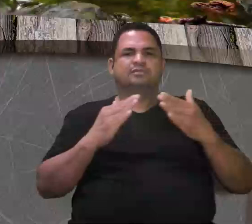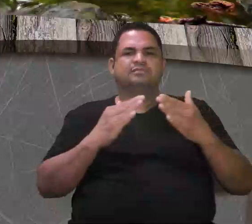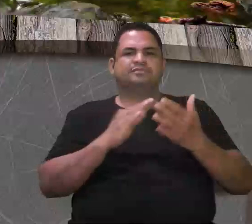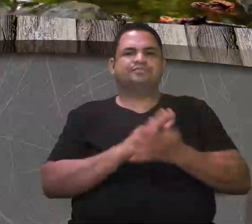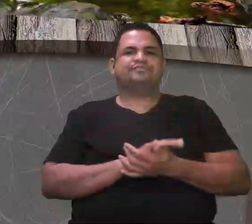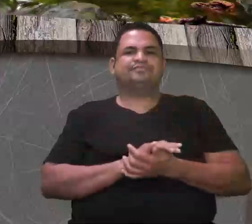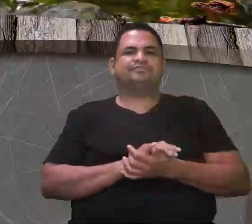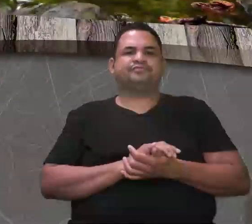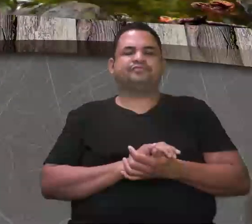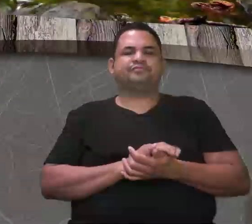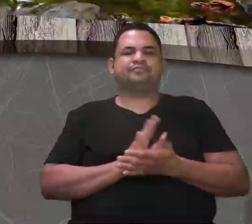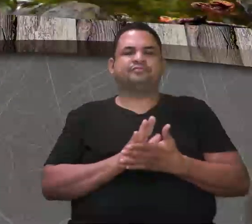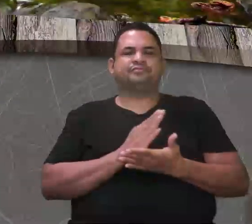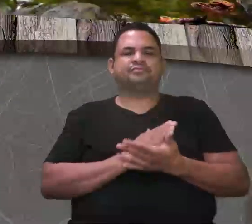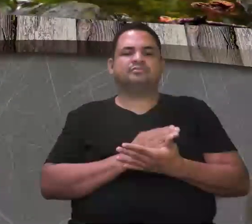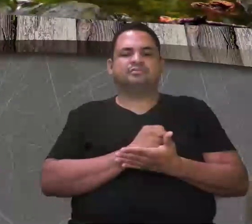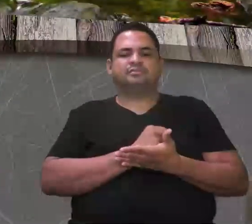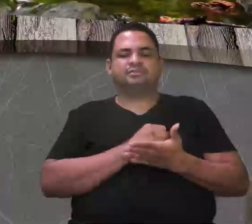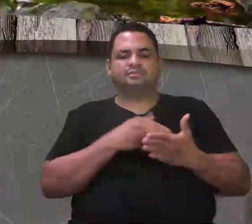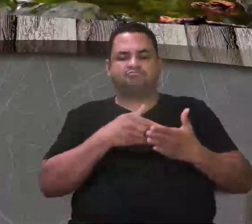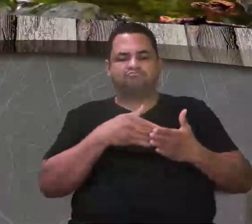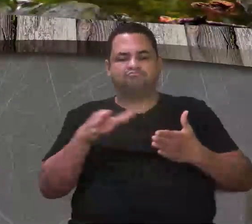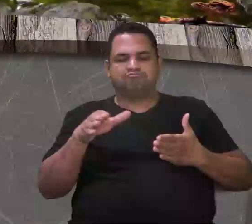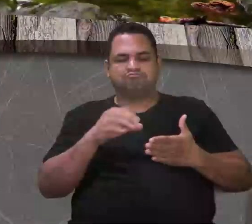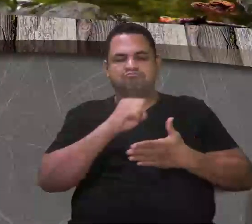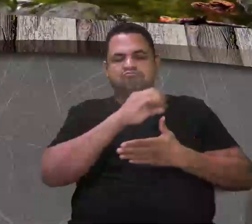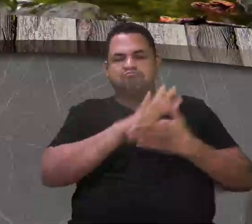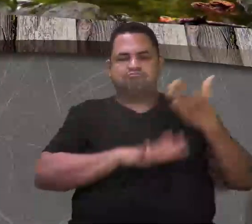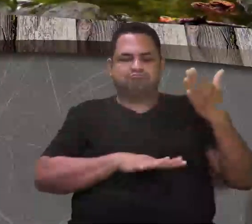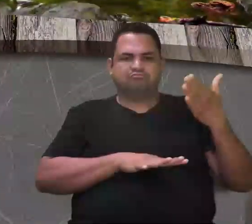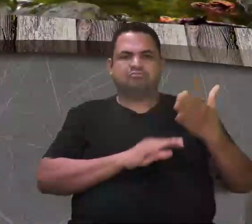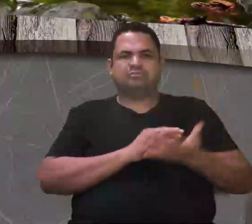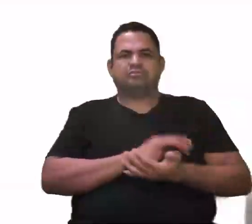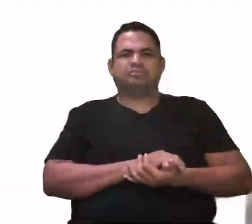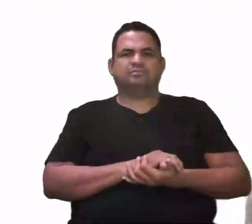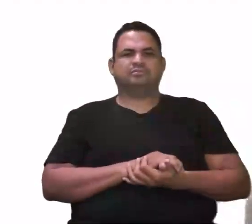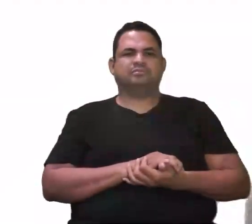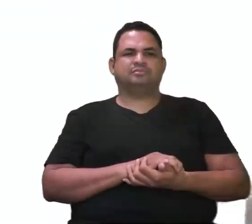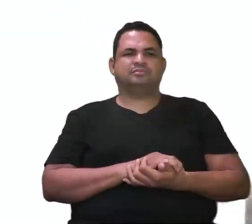Afunilamento. Então, divergente já destrói aí essa questão lá. Pode jogar na tela.